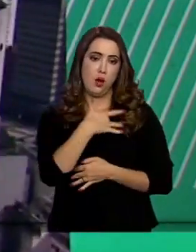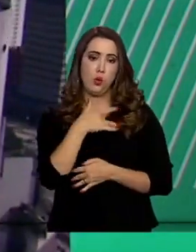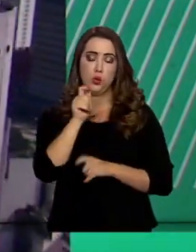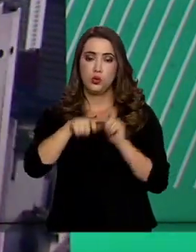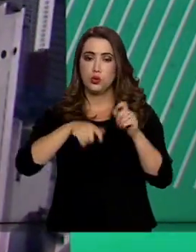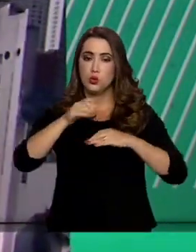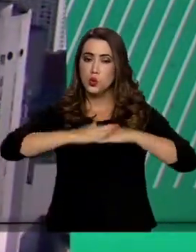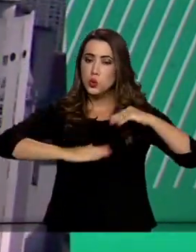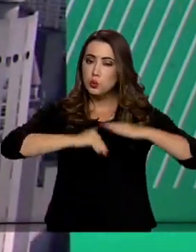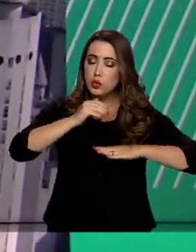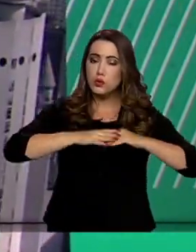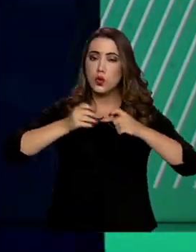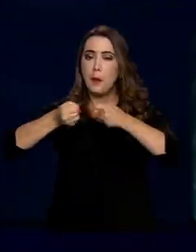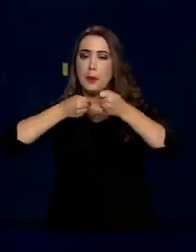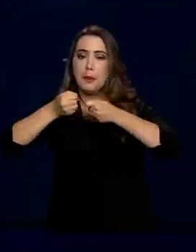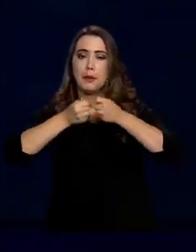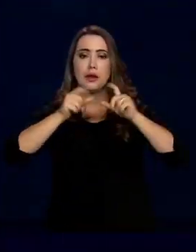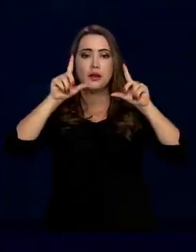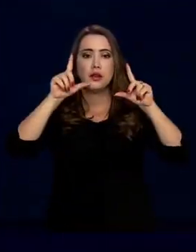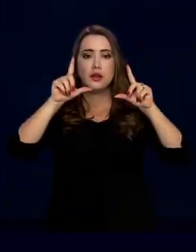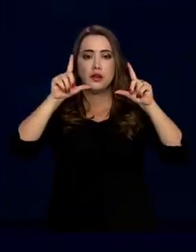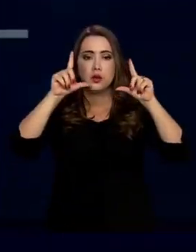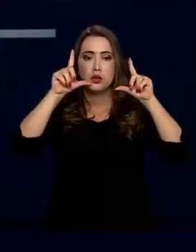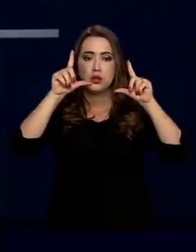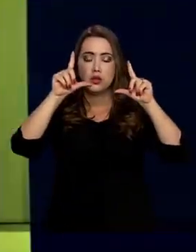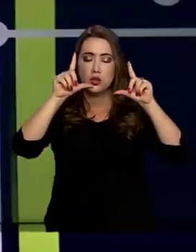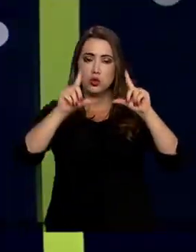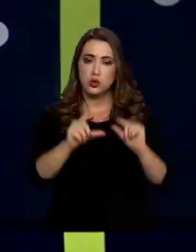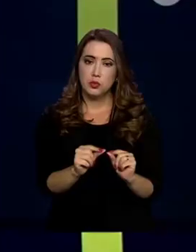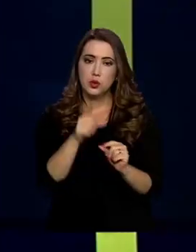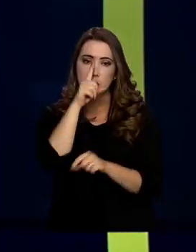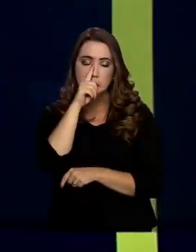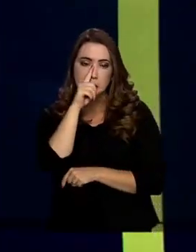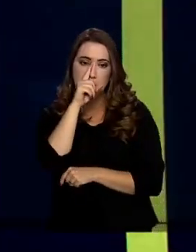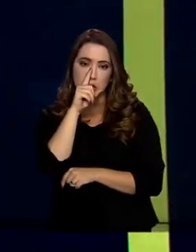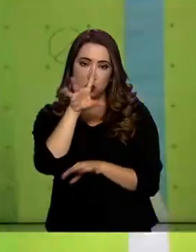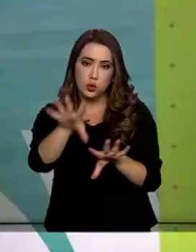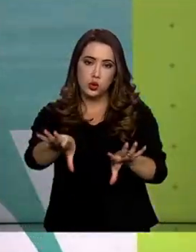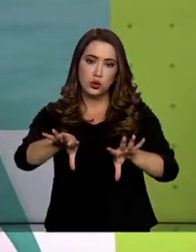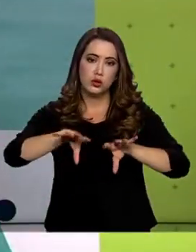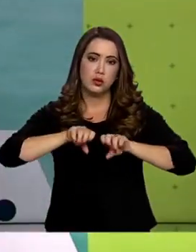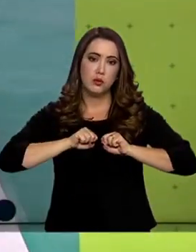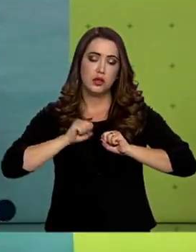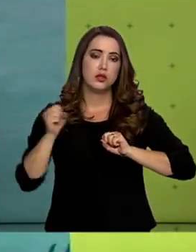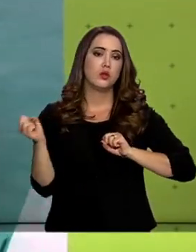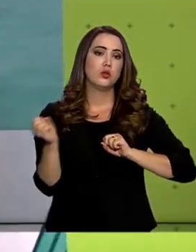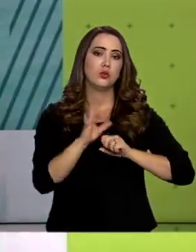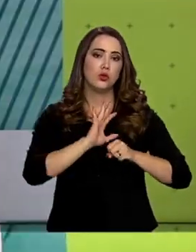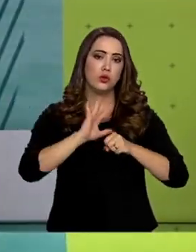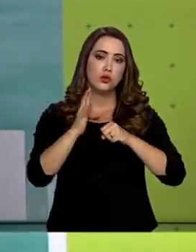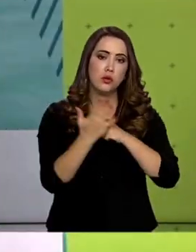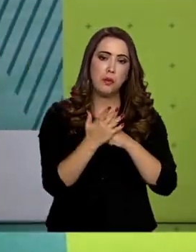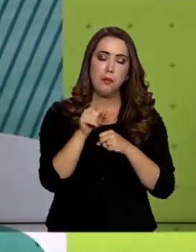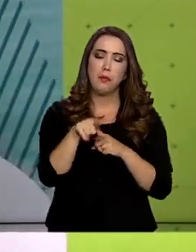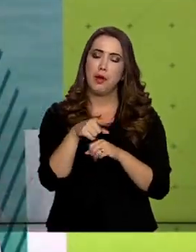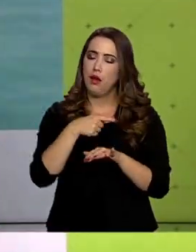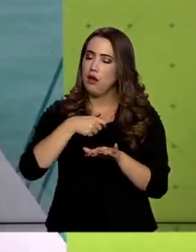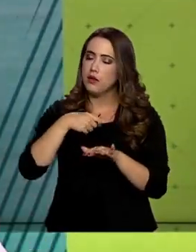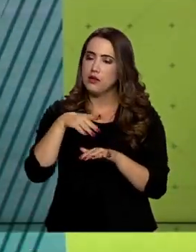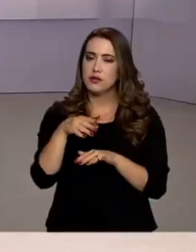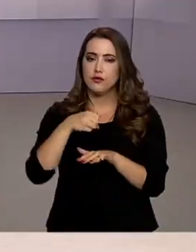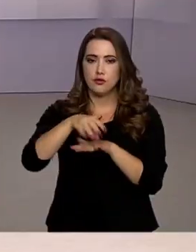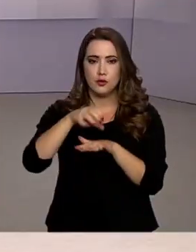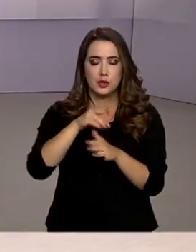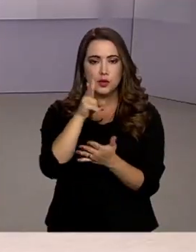profissionais e reduzir os riscos de contaminação pelo novo coronavírus, mas sem prejuízo à informação.